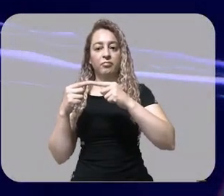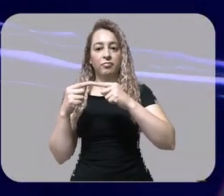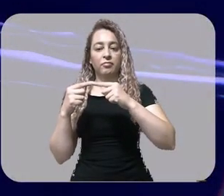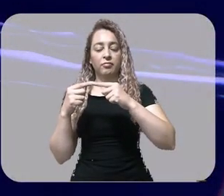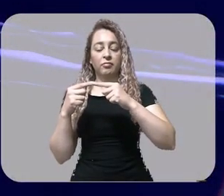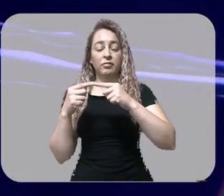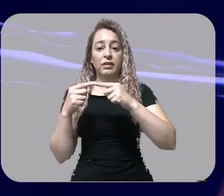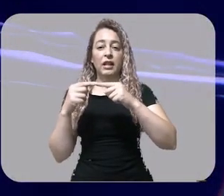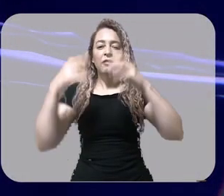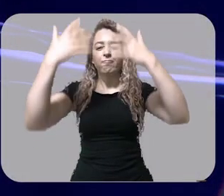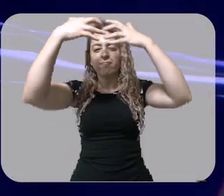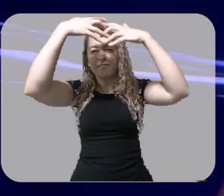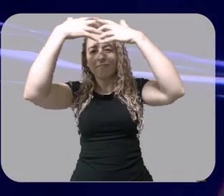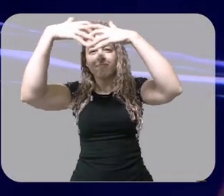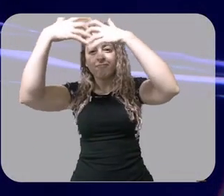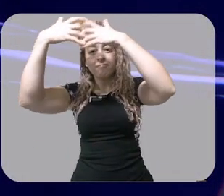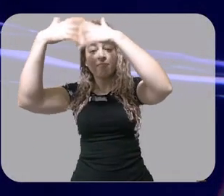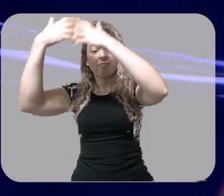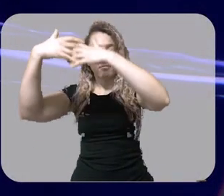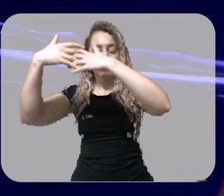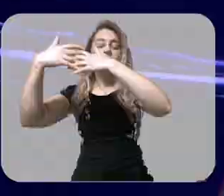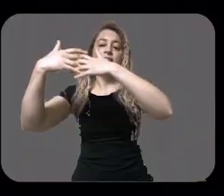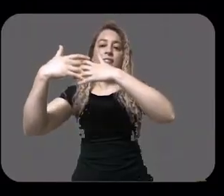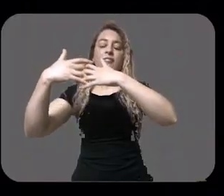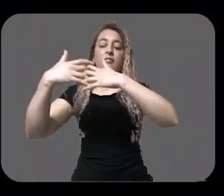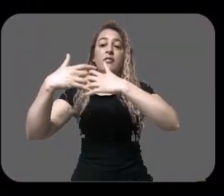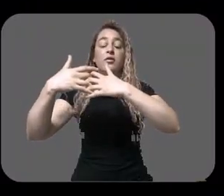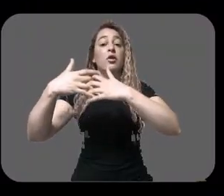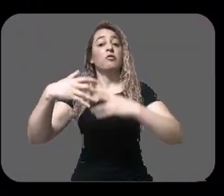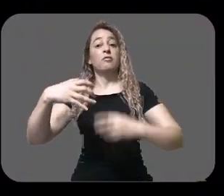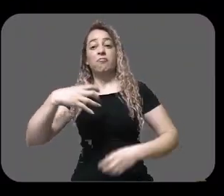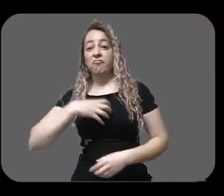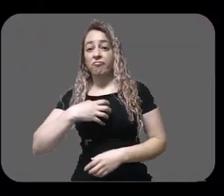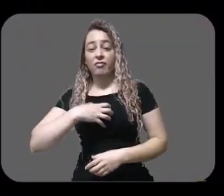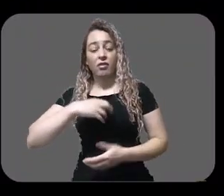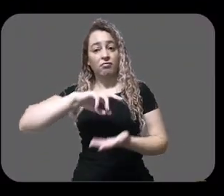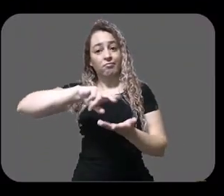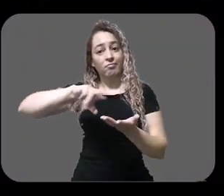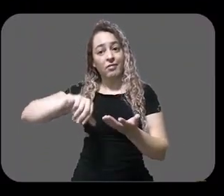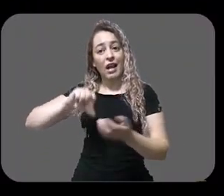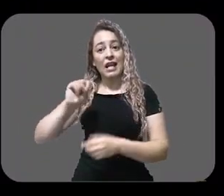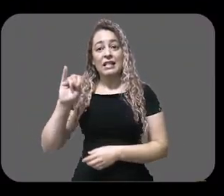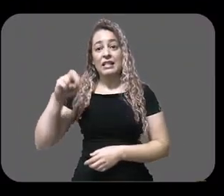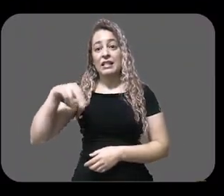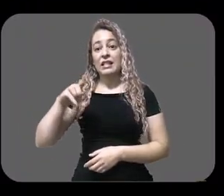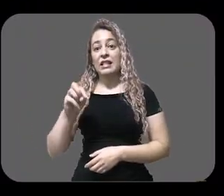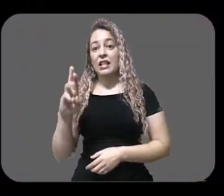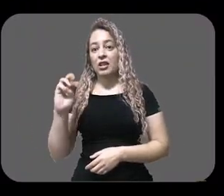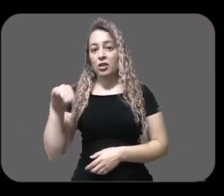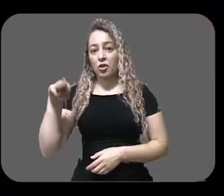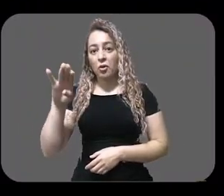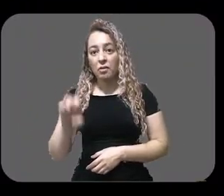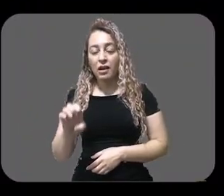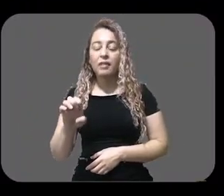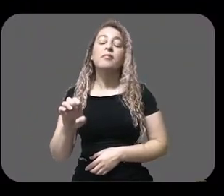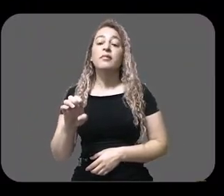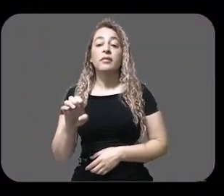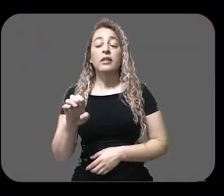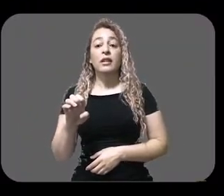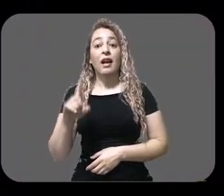pessoas com síndrome de Ratt. Síndrome de Ratt é uma síndrome de neurodesenvolvimento extremamente severa,